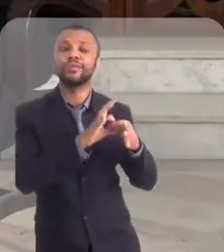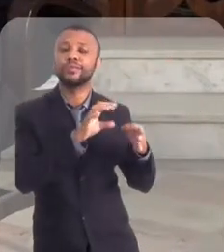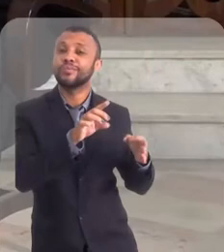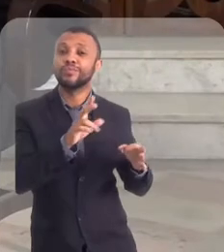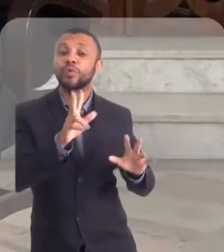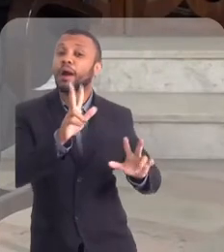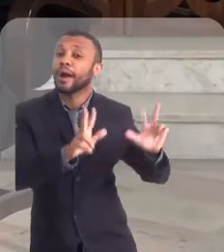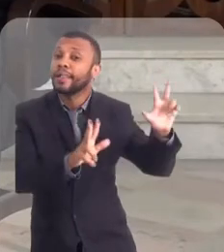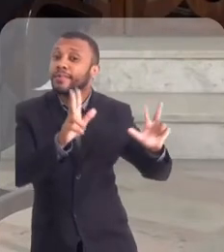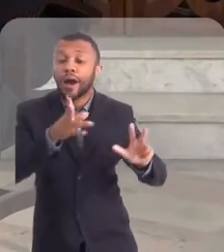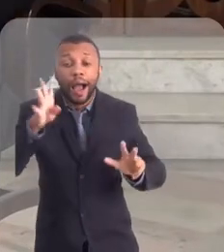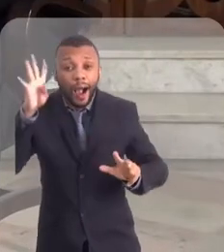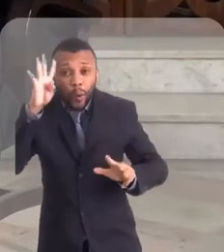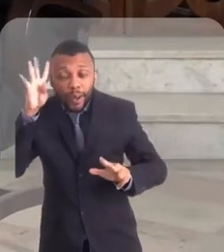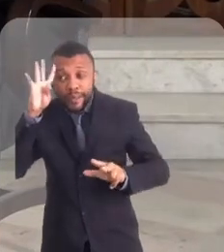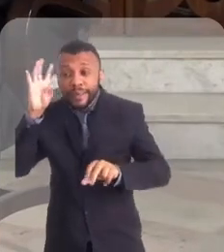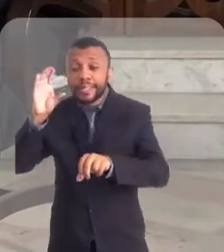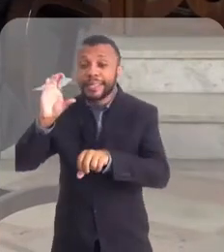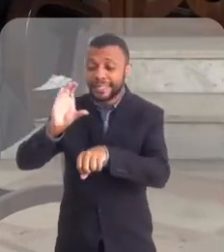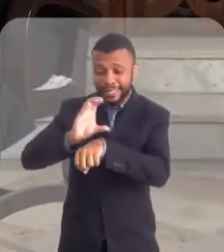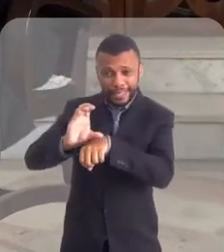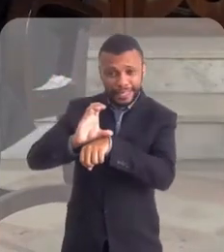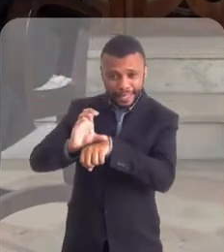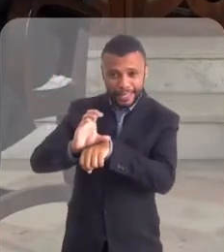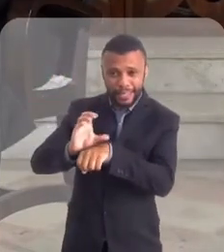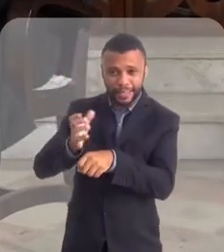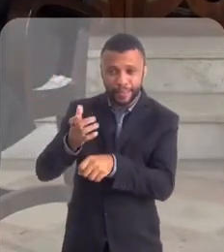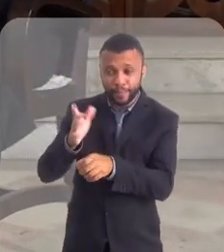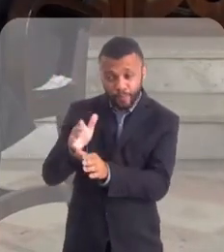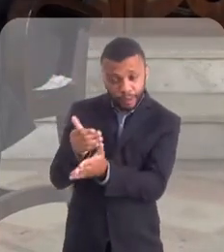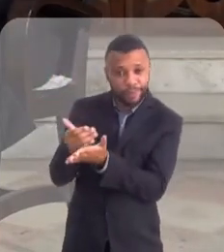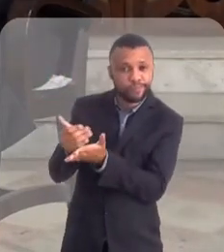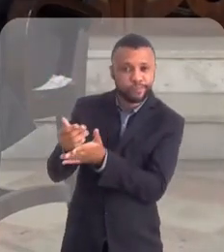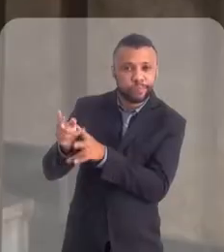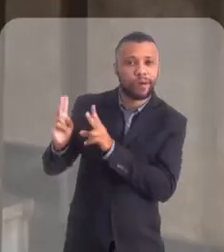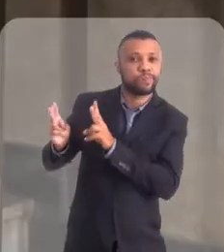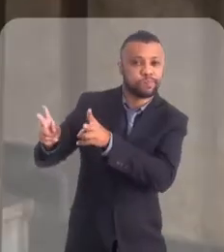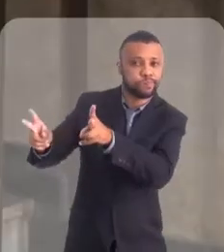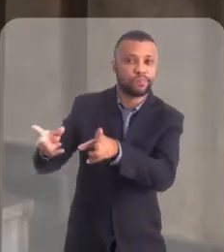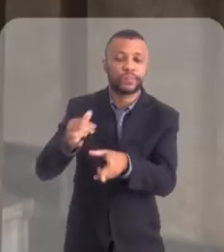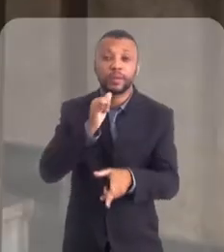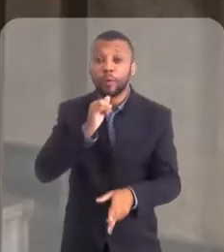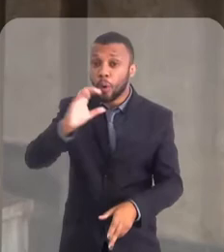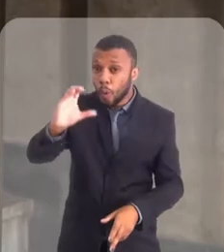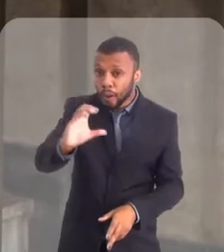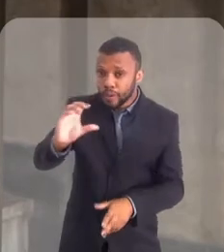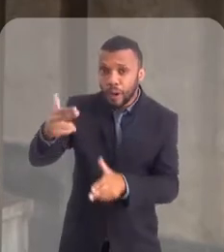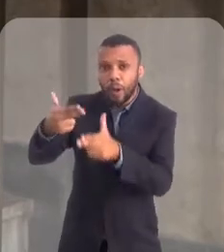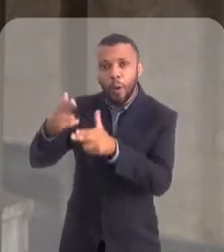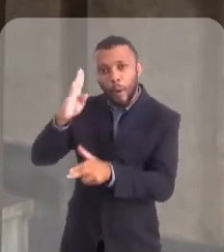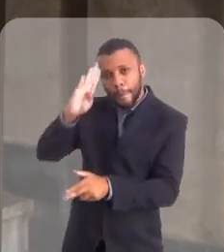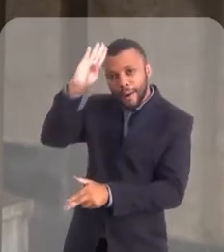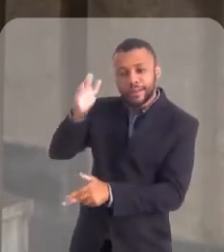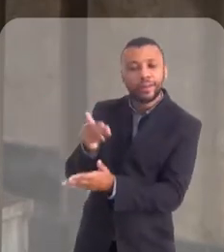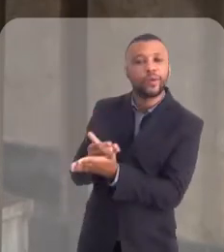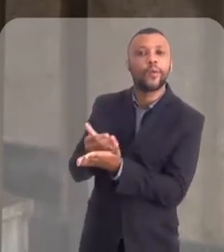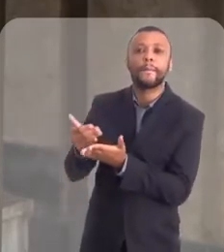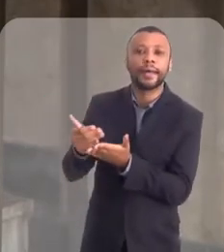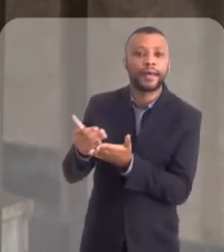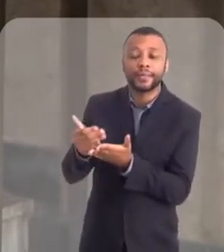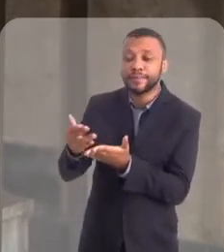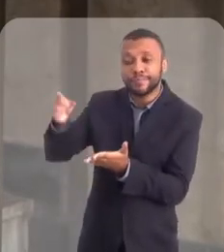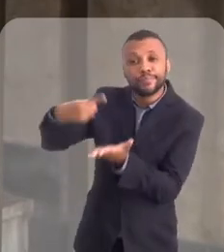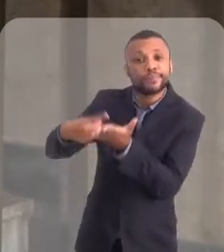vincular esse ano ao carnaval. A quarta-feira de cinzas se mantém. Então, vocês começam, vocês que eu digo, os católicos romanos,